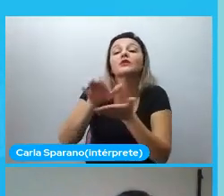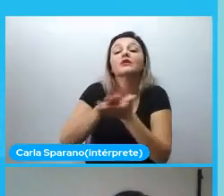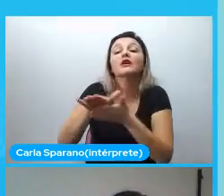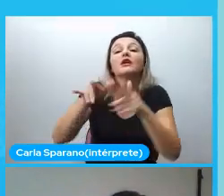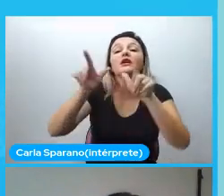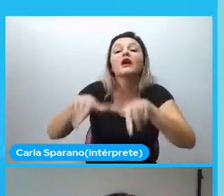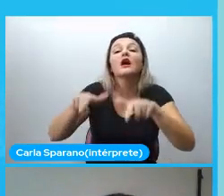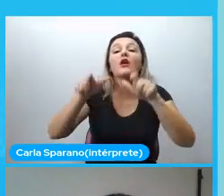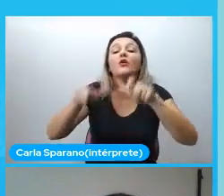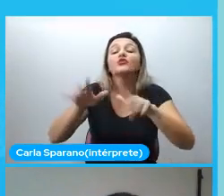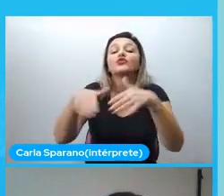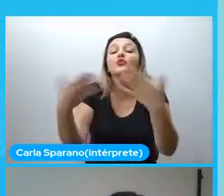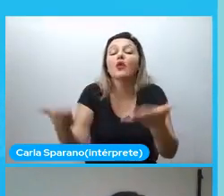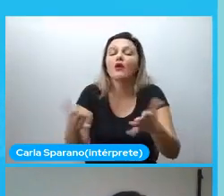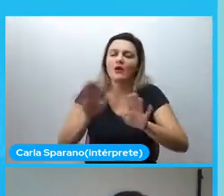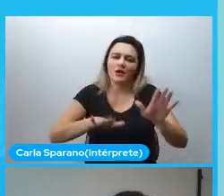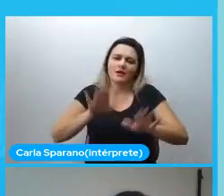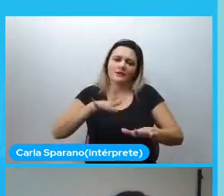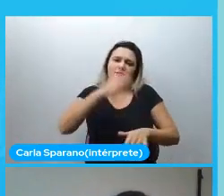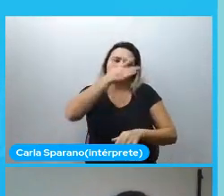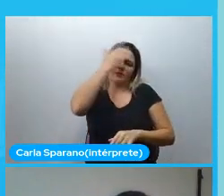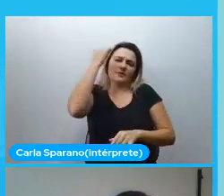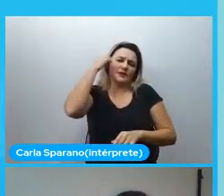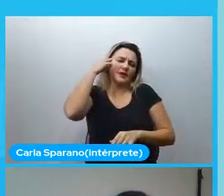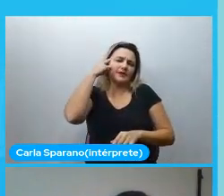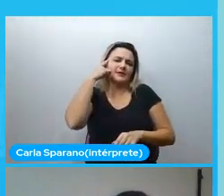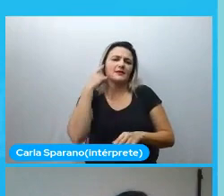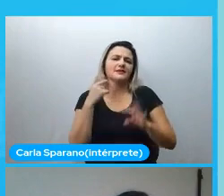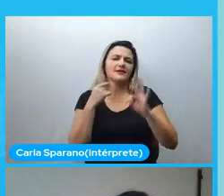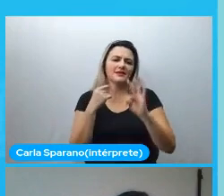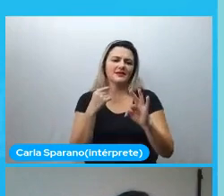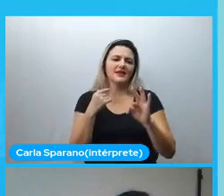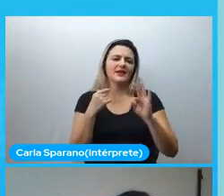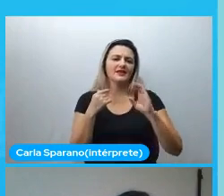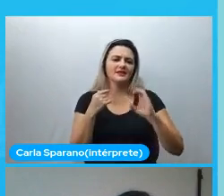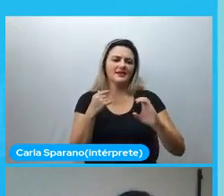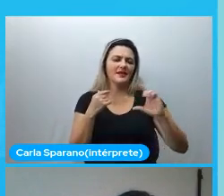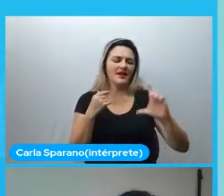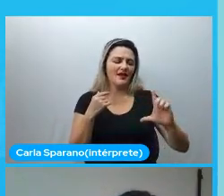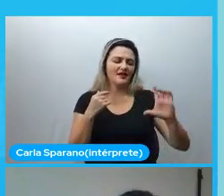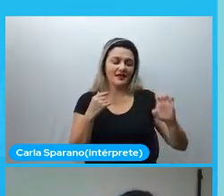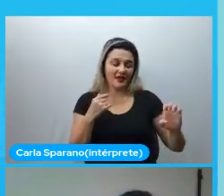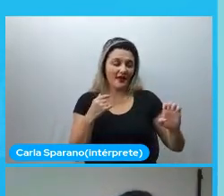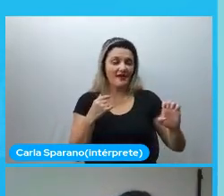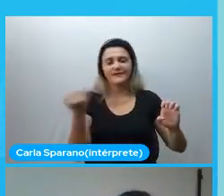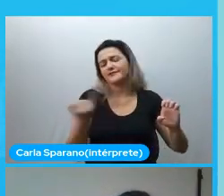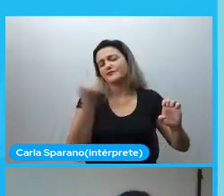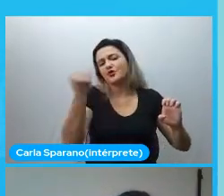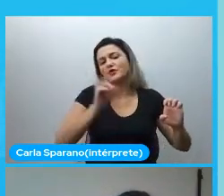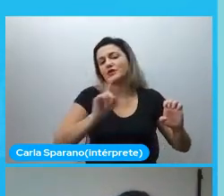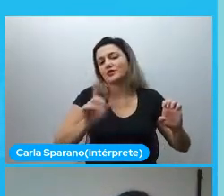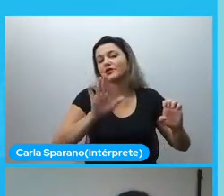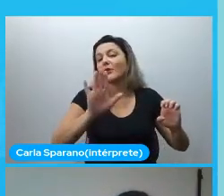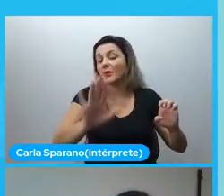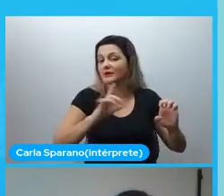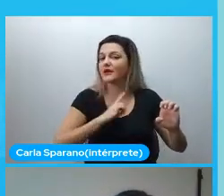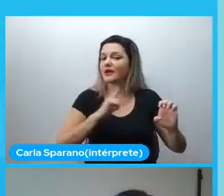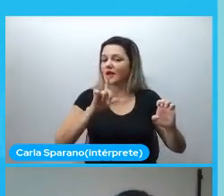Muita gente acha que não é importante, mas a gente já está vendo aí que a LGPD está surgindo e